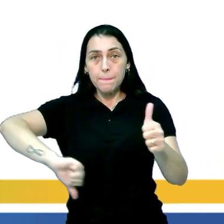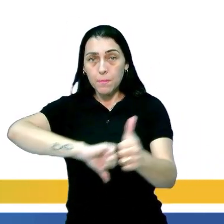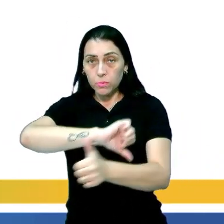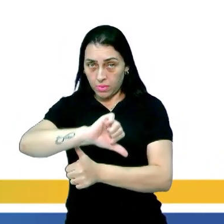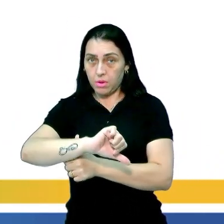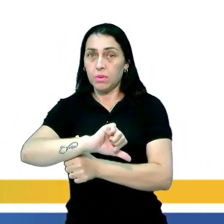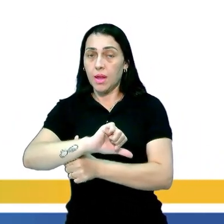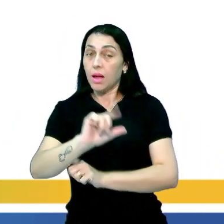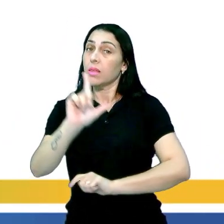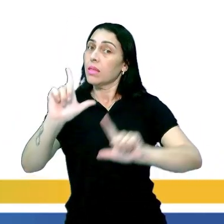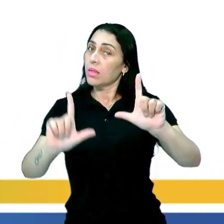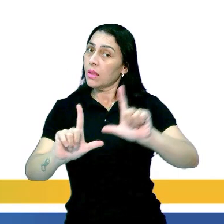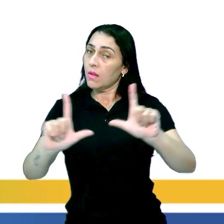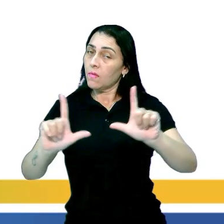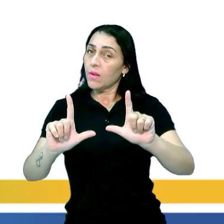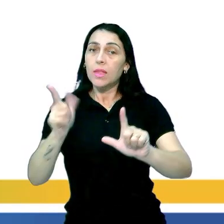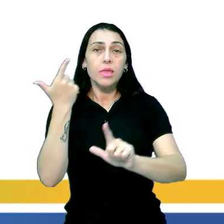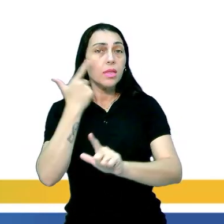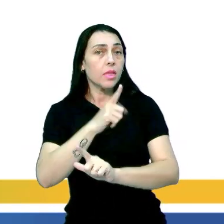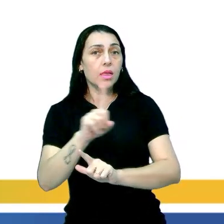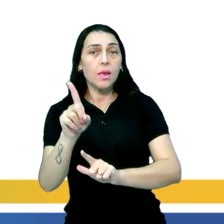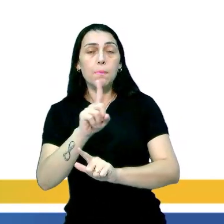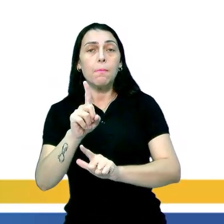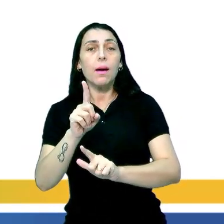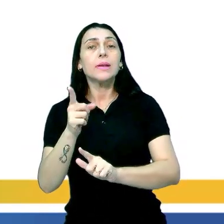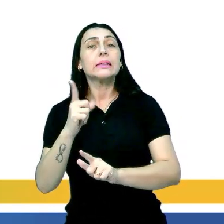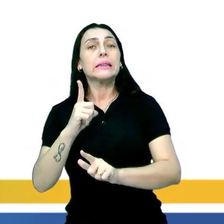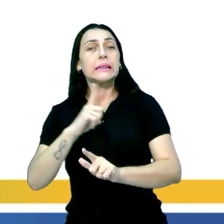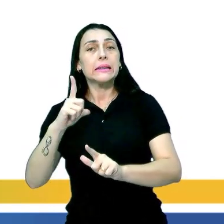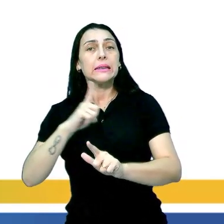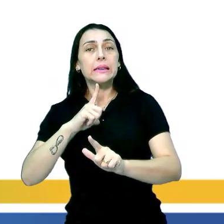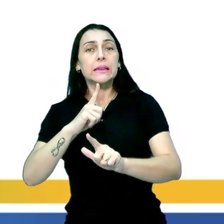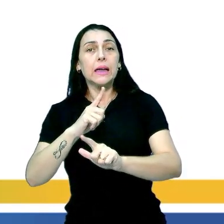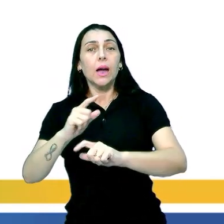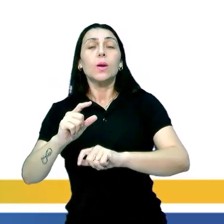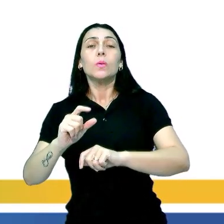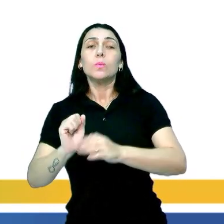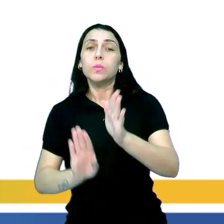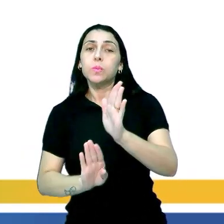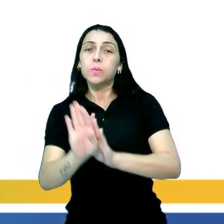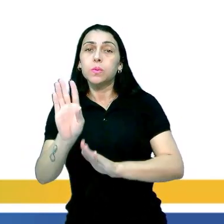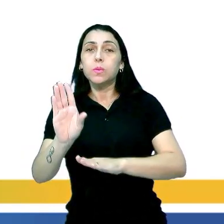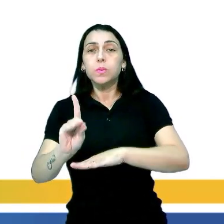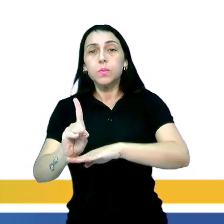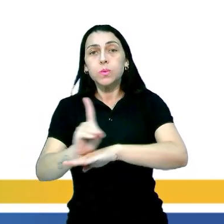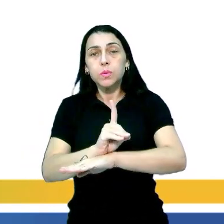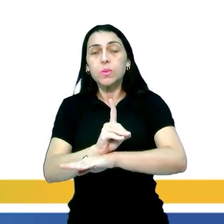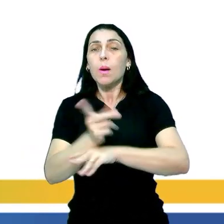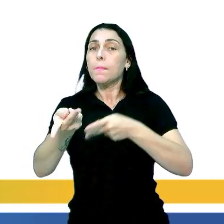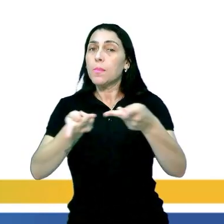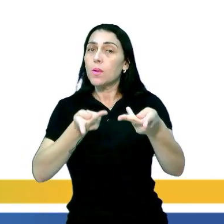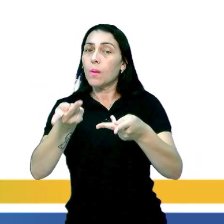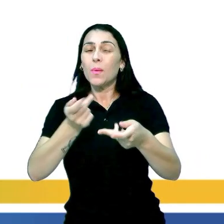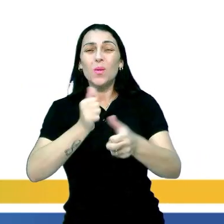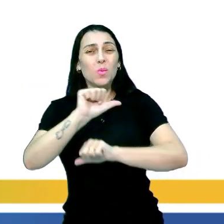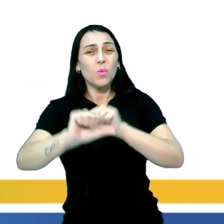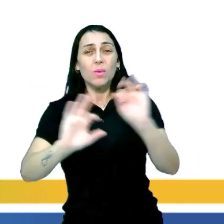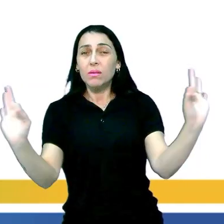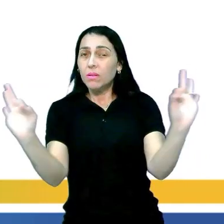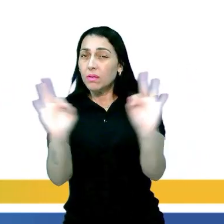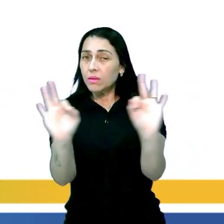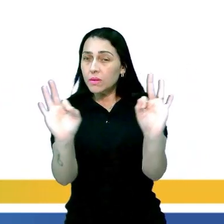mudaram e a TV não consegue mais acompanhar a evolução digital, uma vez que sua programação não se